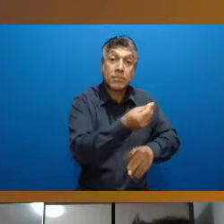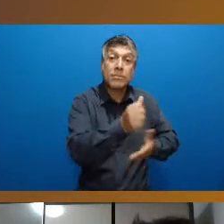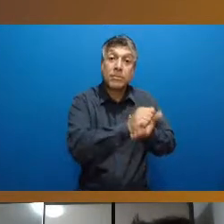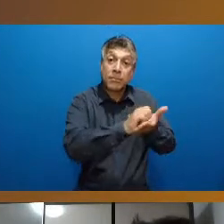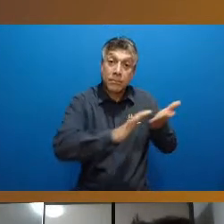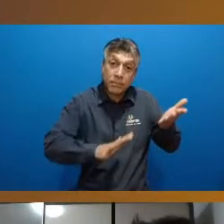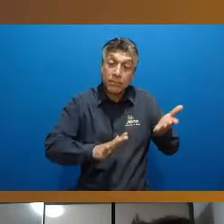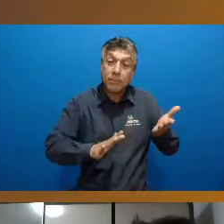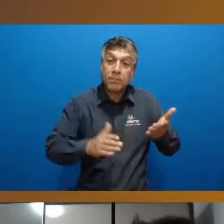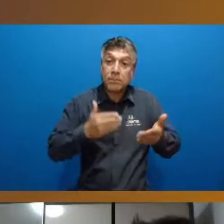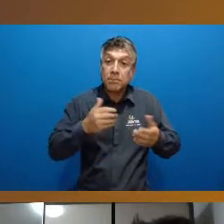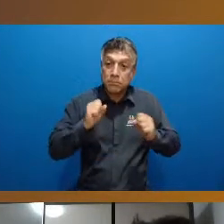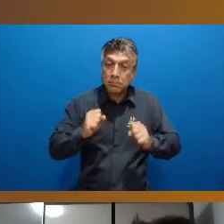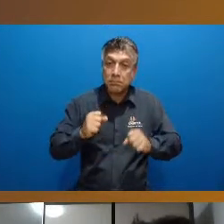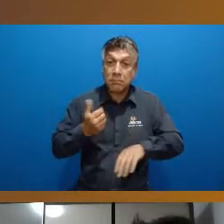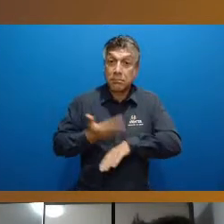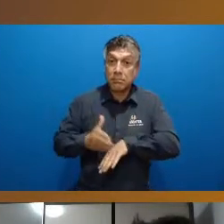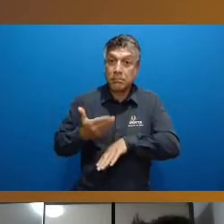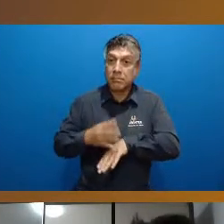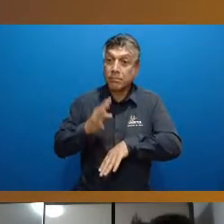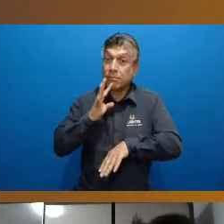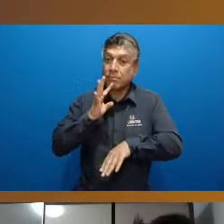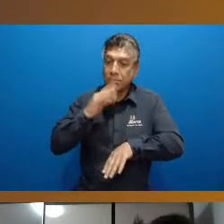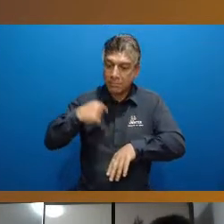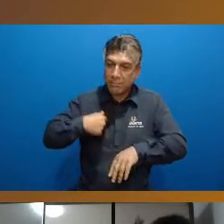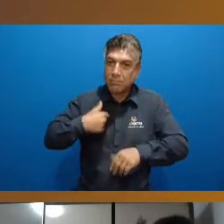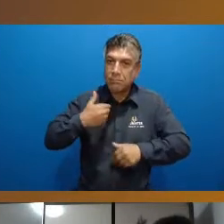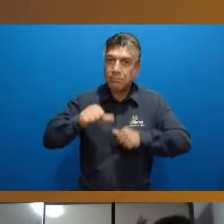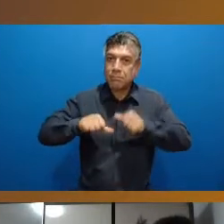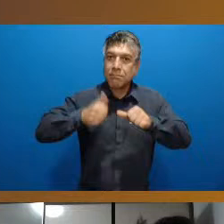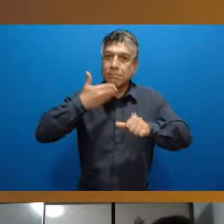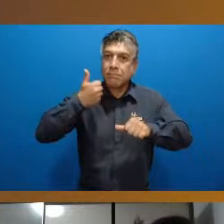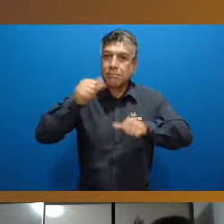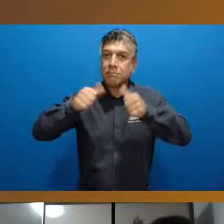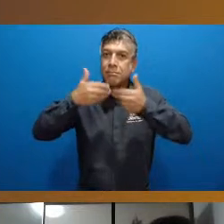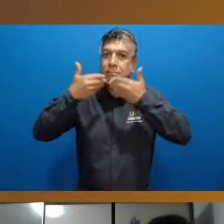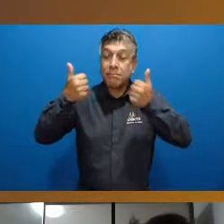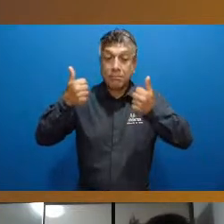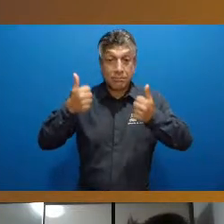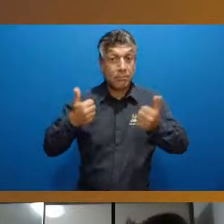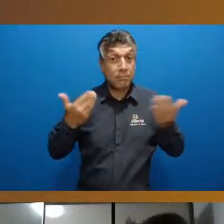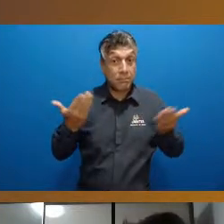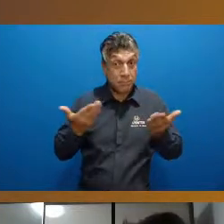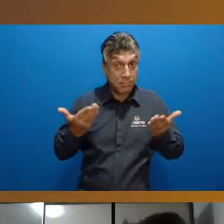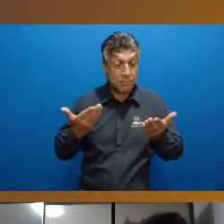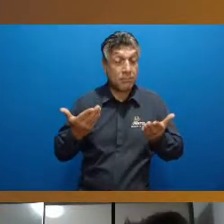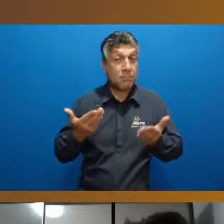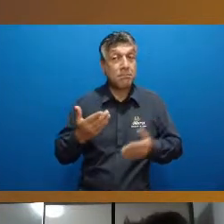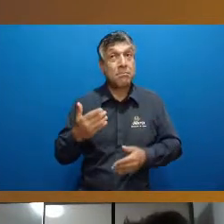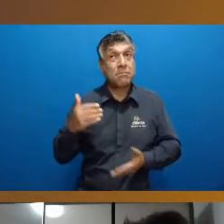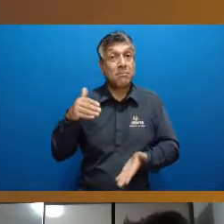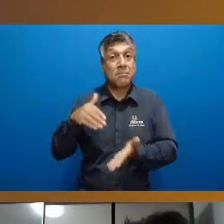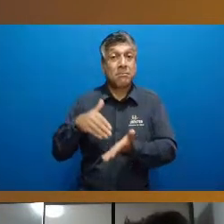bagagem motora então não deve-se nessa faixa etária até aproximadamente